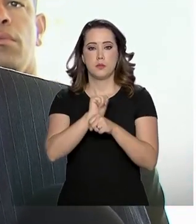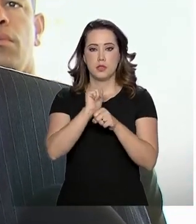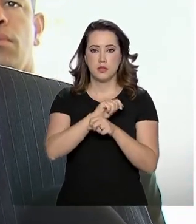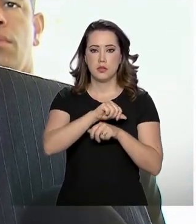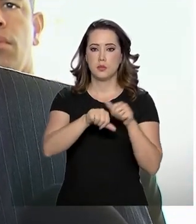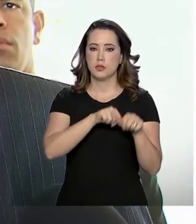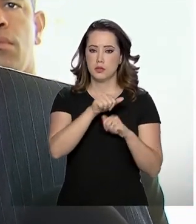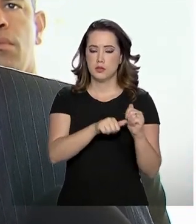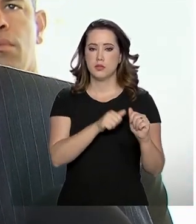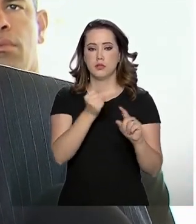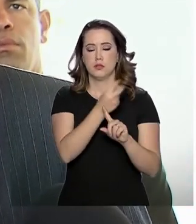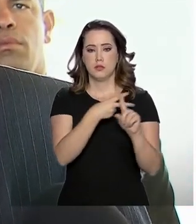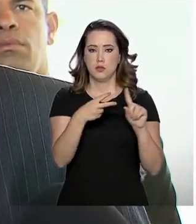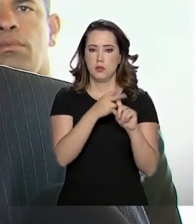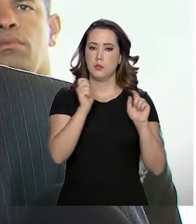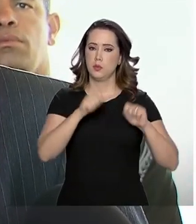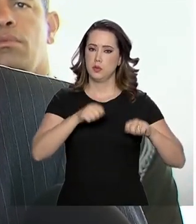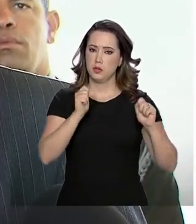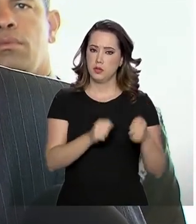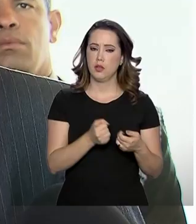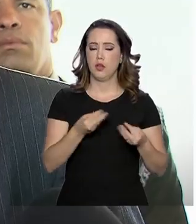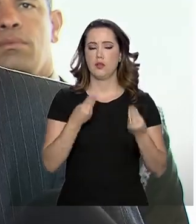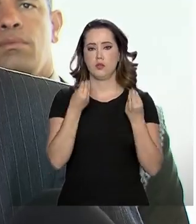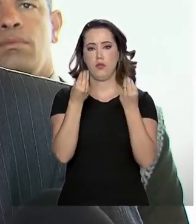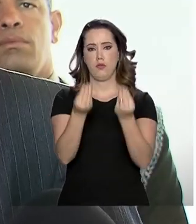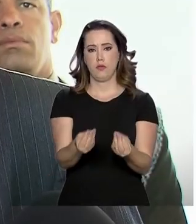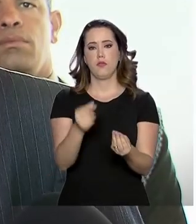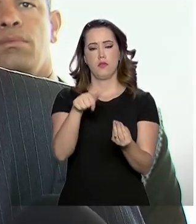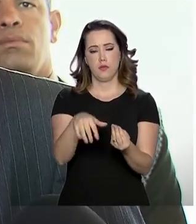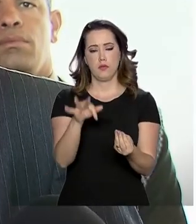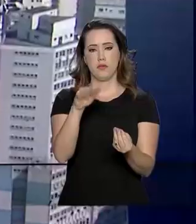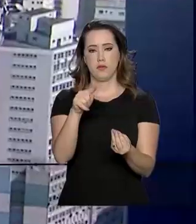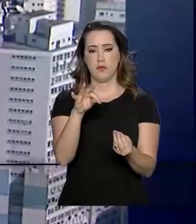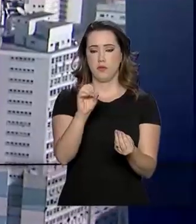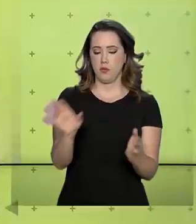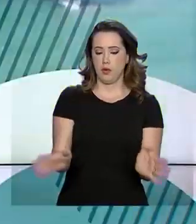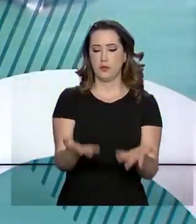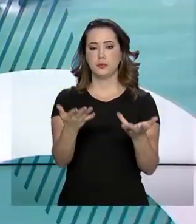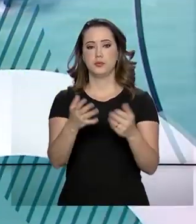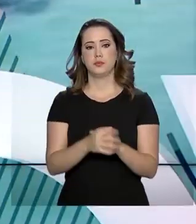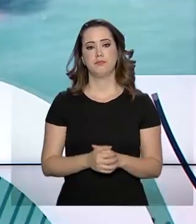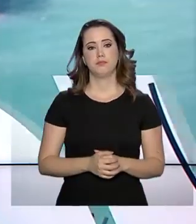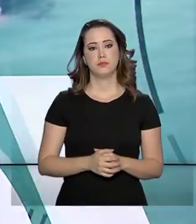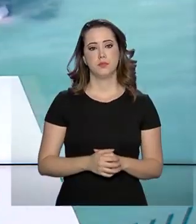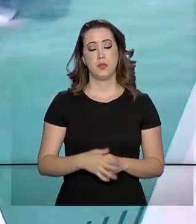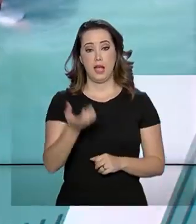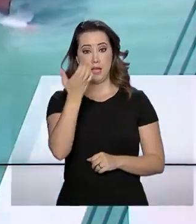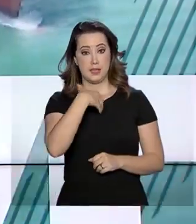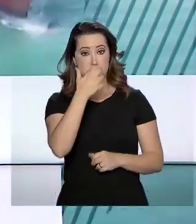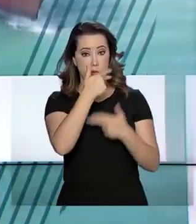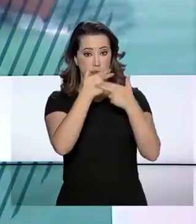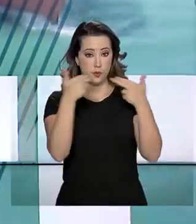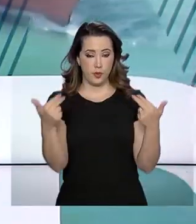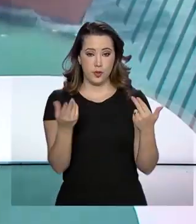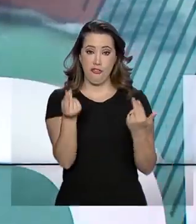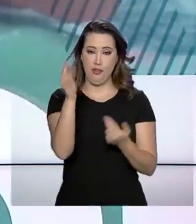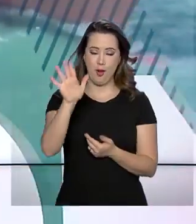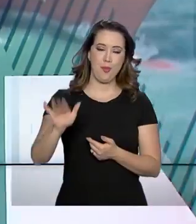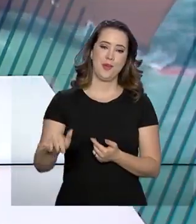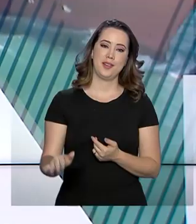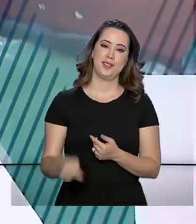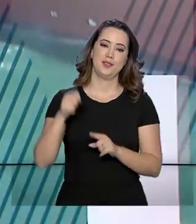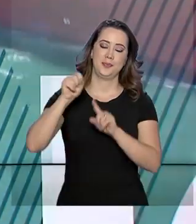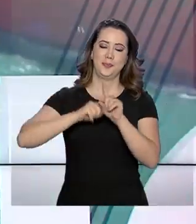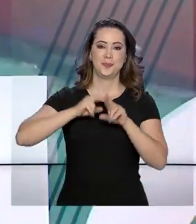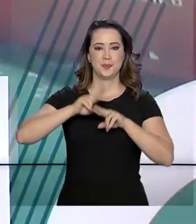que ele pudesse colocar esse tipo de medida de modo a dar um aquecimento. As frutas ficaram mais baratas no